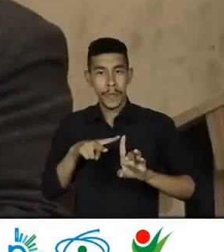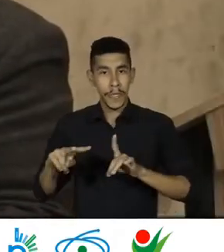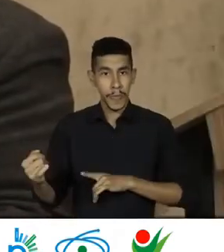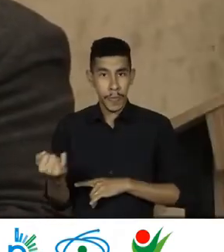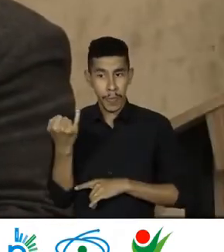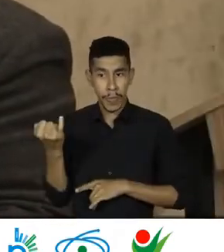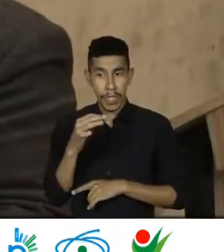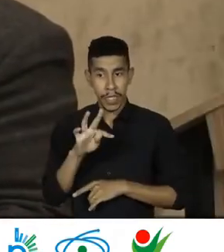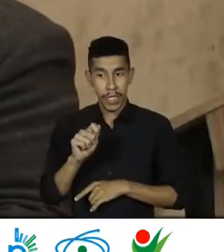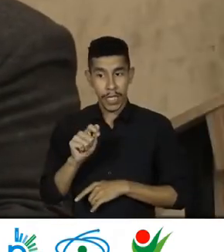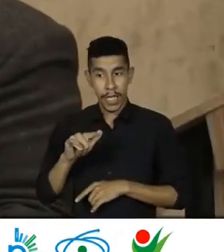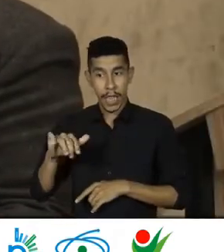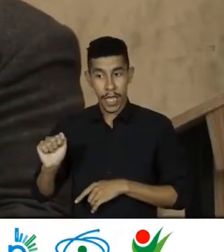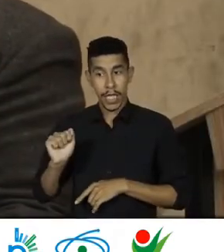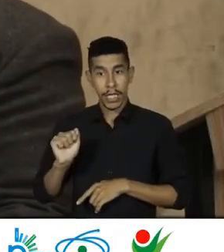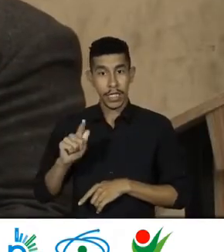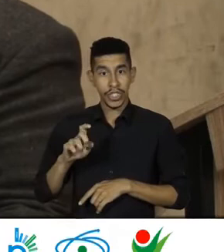A Thalia Jeremias